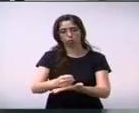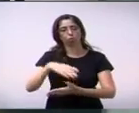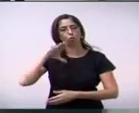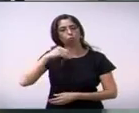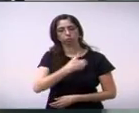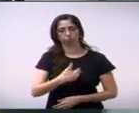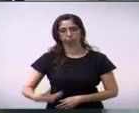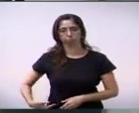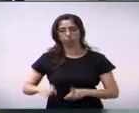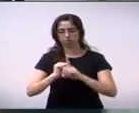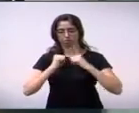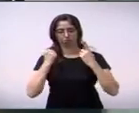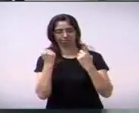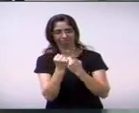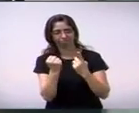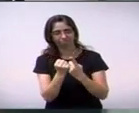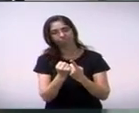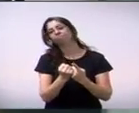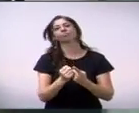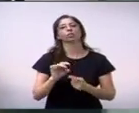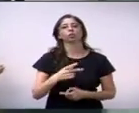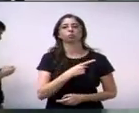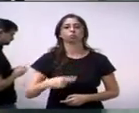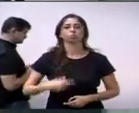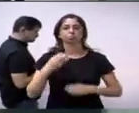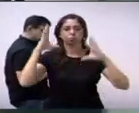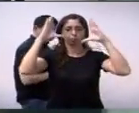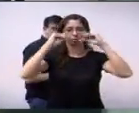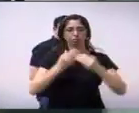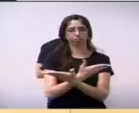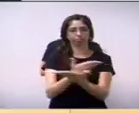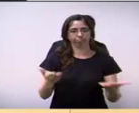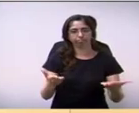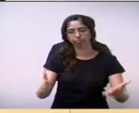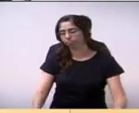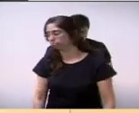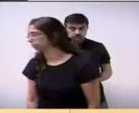Então, por hora, é isso, senhor presidente. Boa noite a todos.